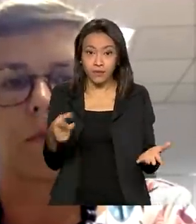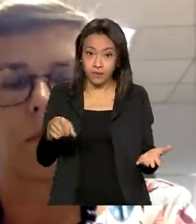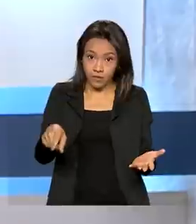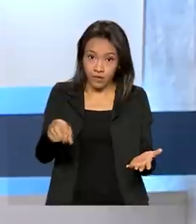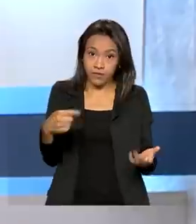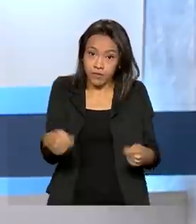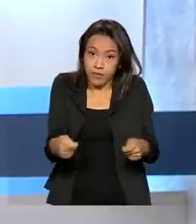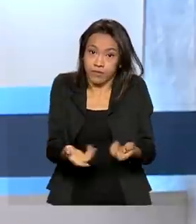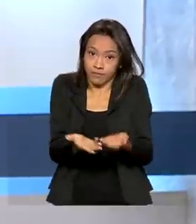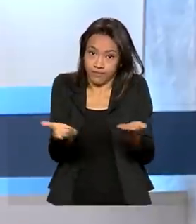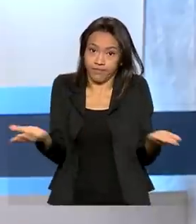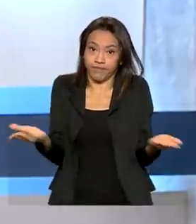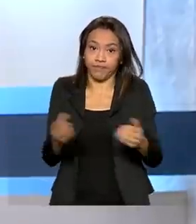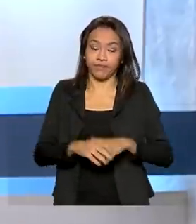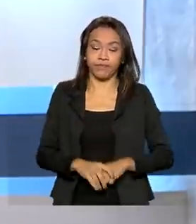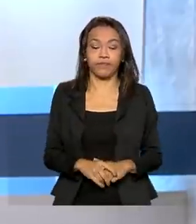produzem.